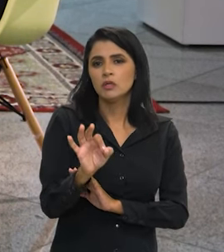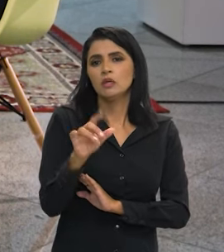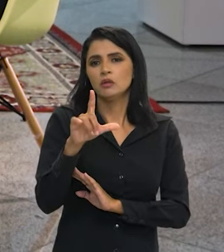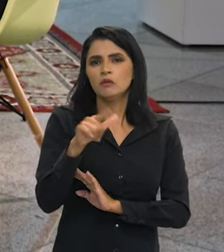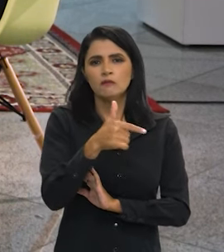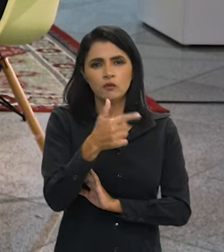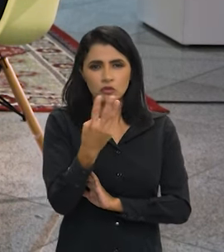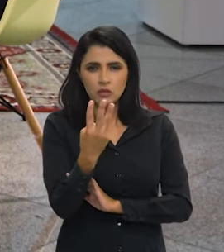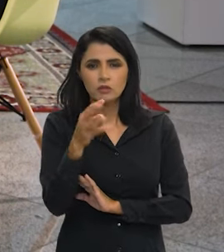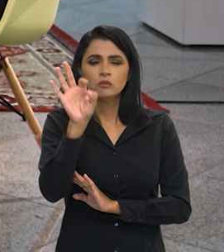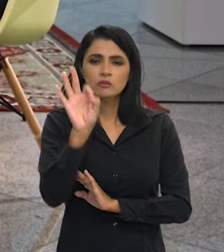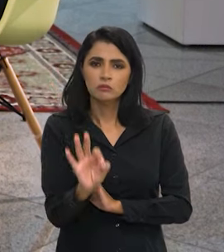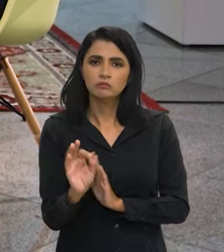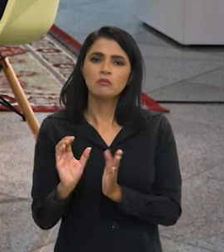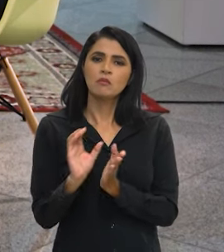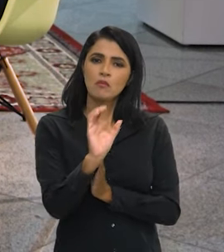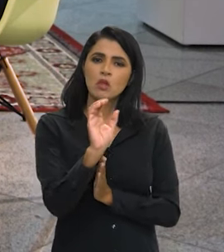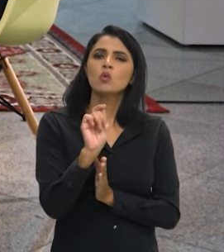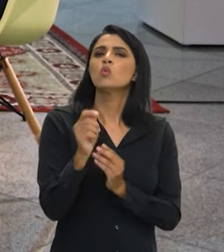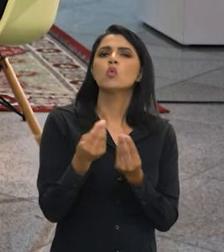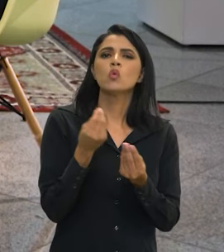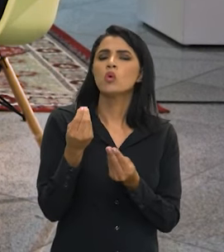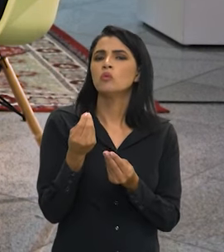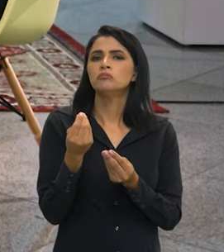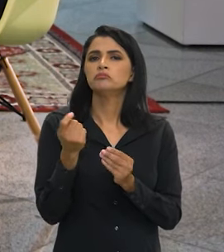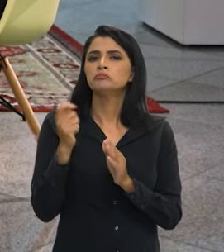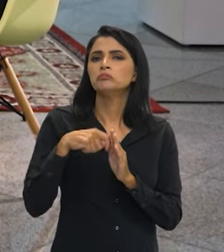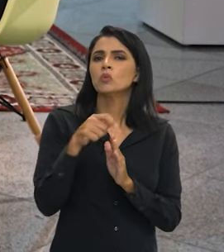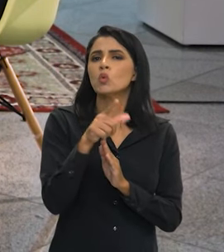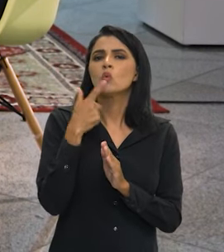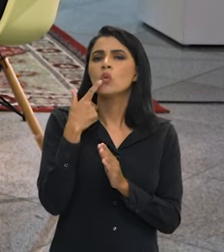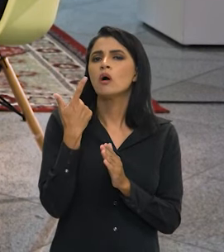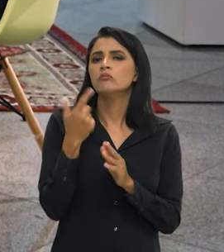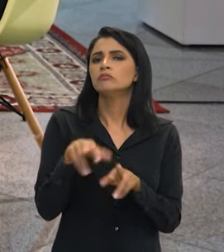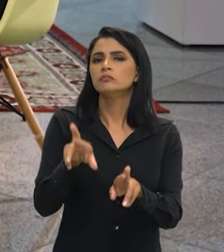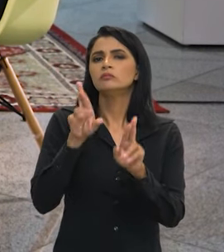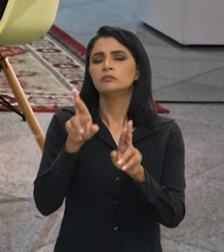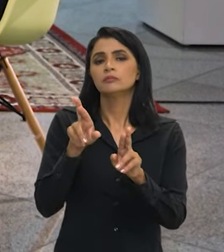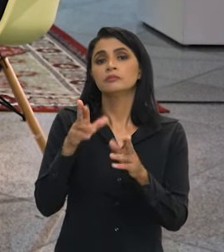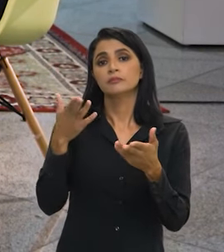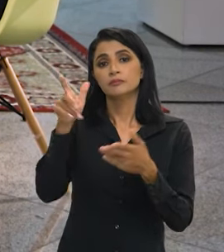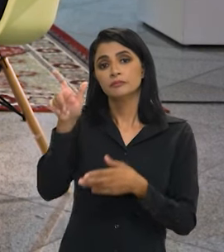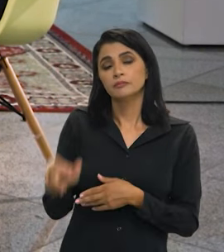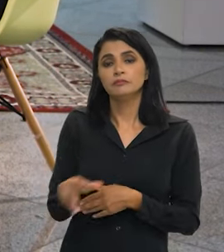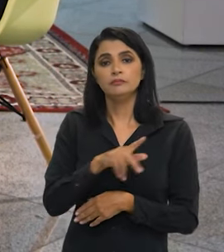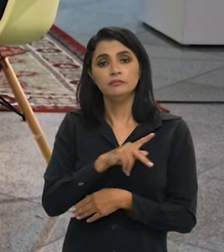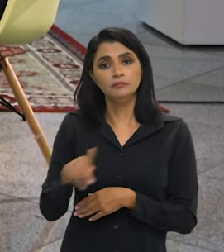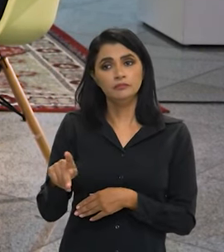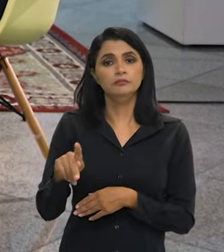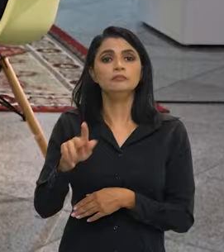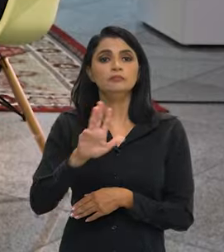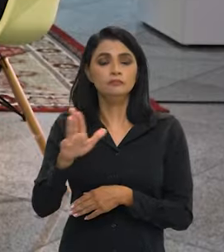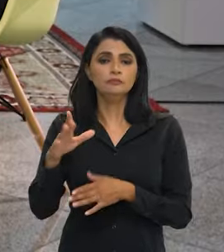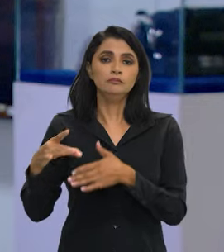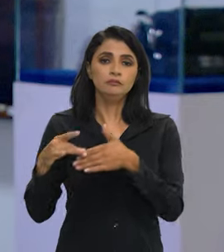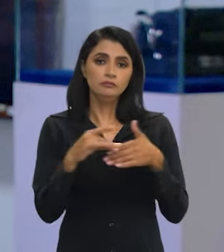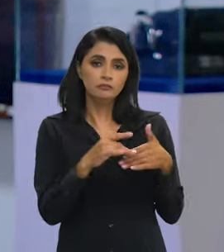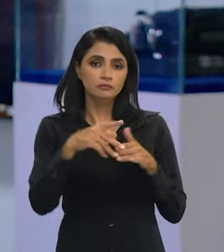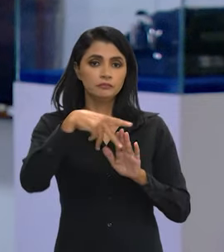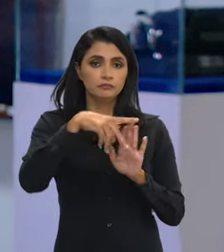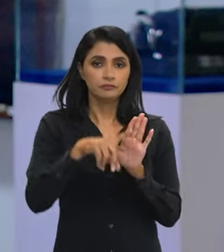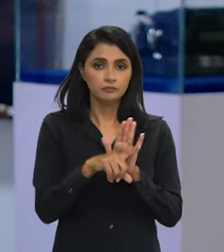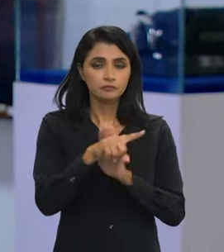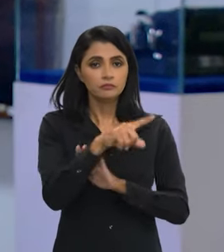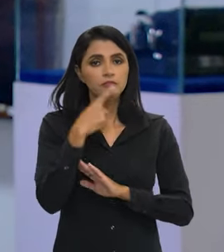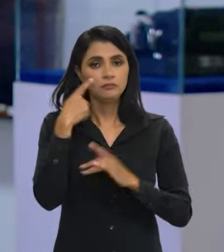parece que 23% contribuem hoje. Então, qual a expectativa de vocês? O presidente Lula encaminhou o projeto de lei. Eu não